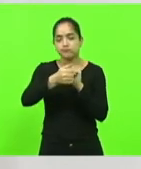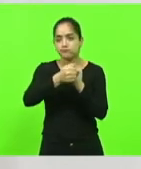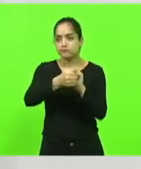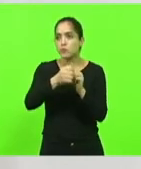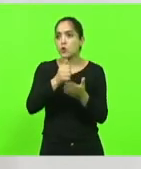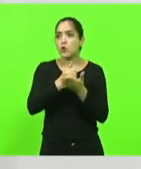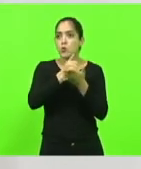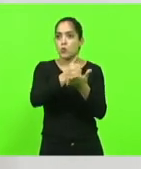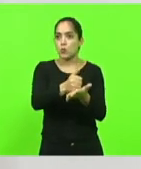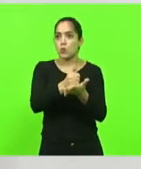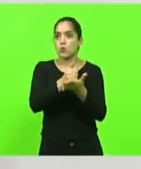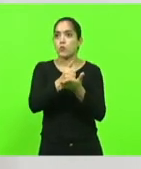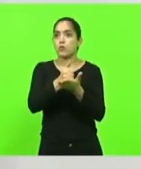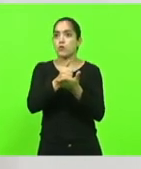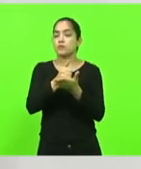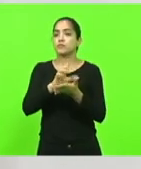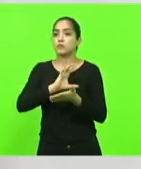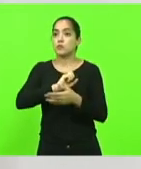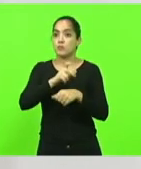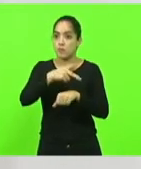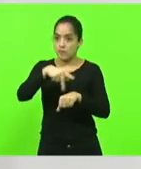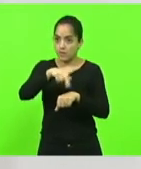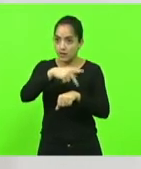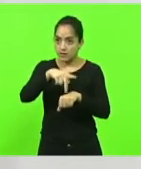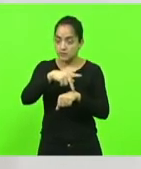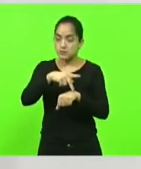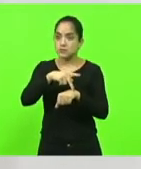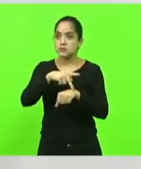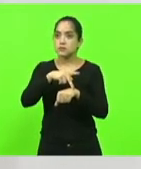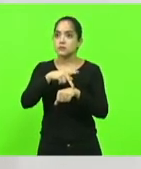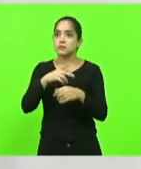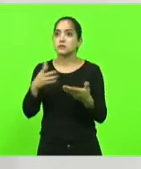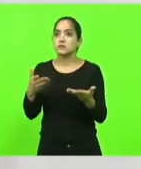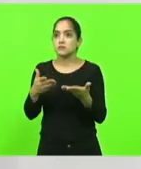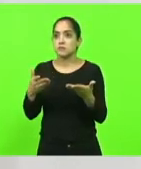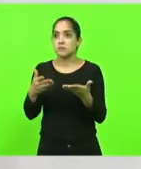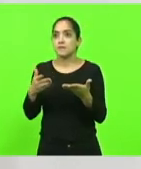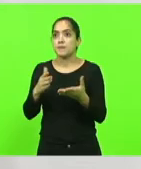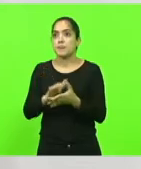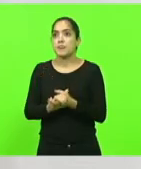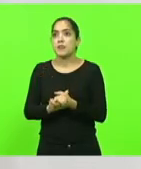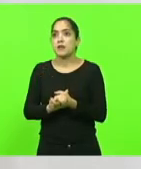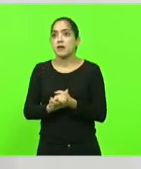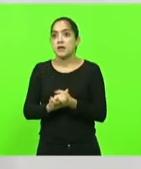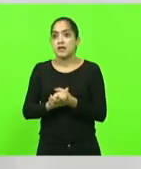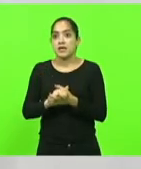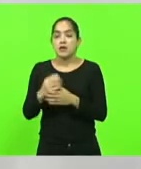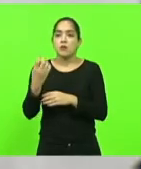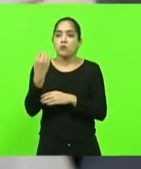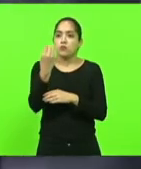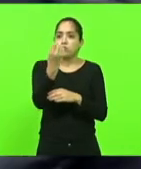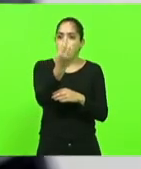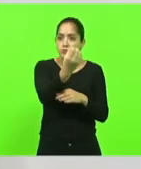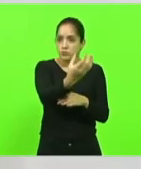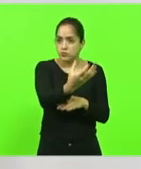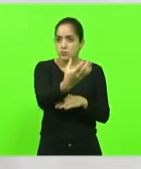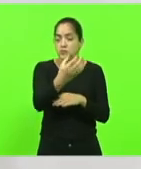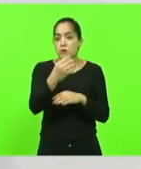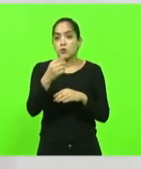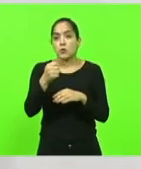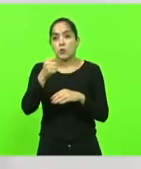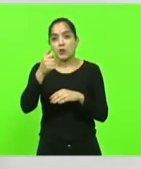do patriota brasileiro, peguei aqui a minha furiosa, que é o gabinete imóvel, e eu viajei quase 4 mil